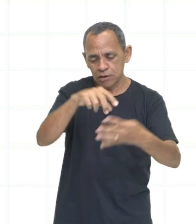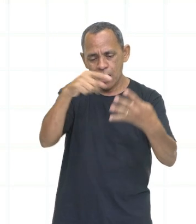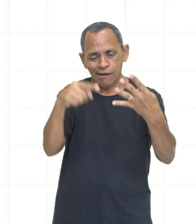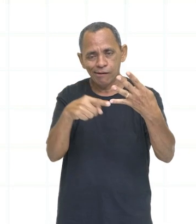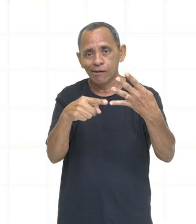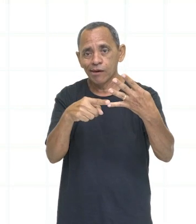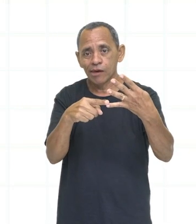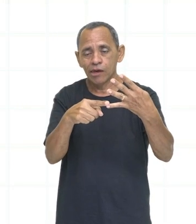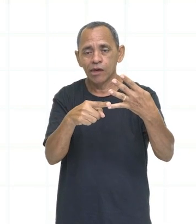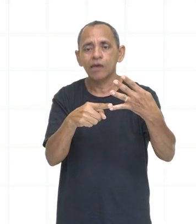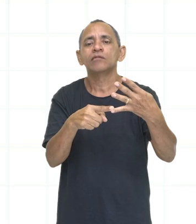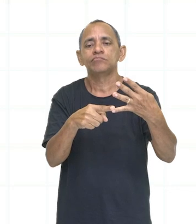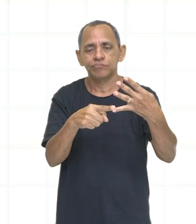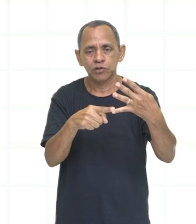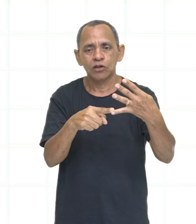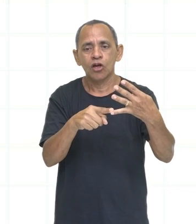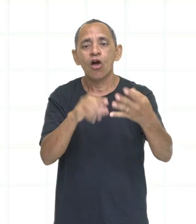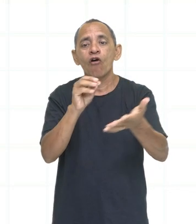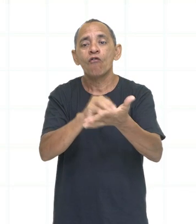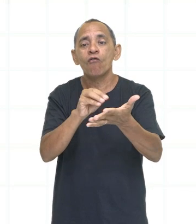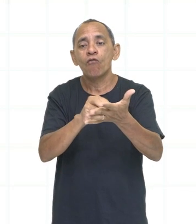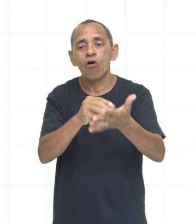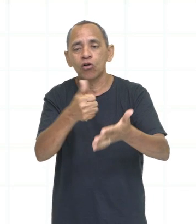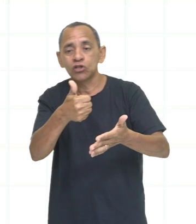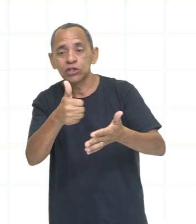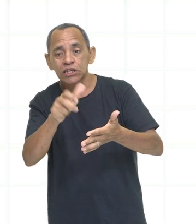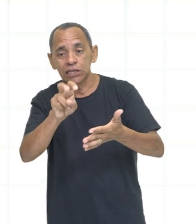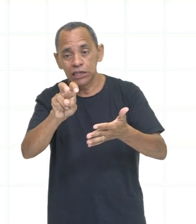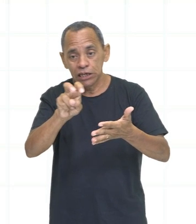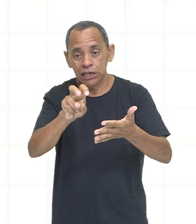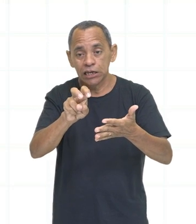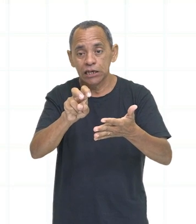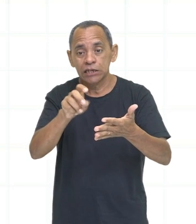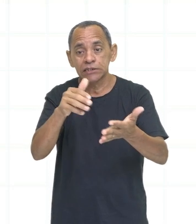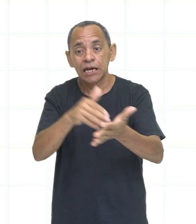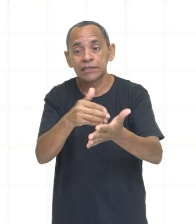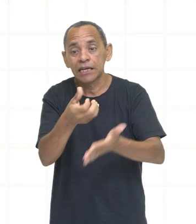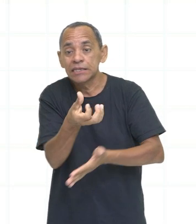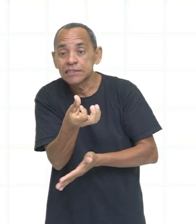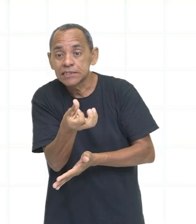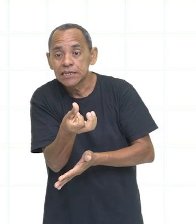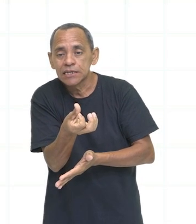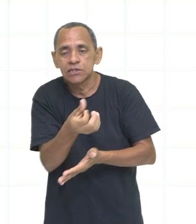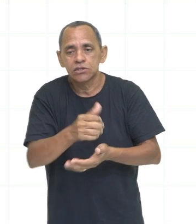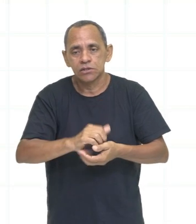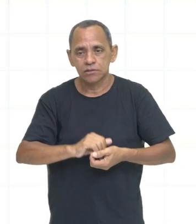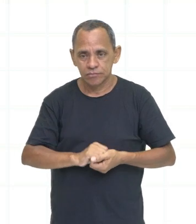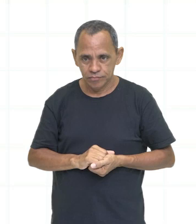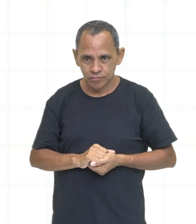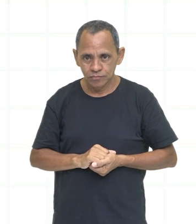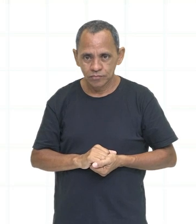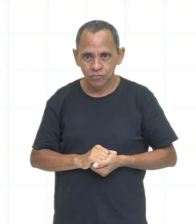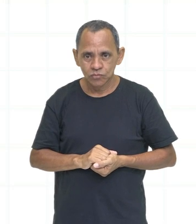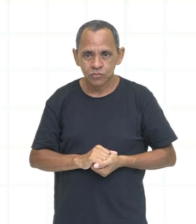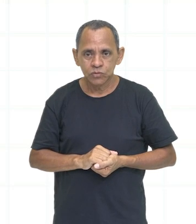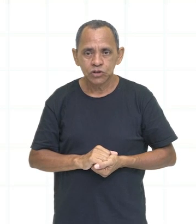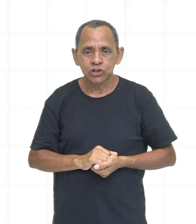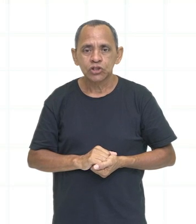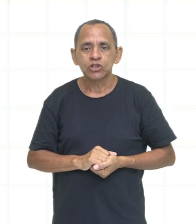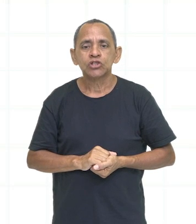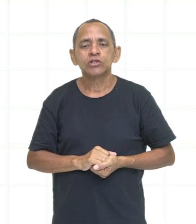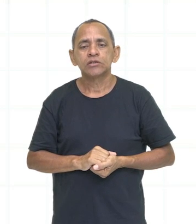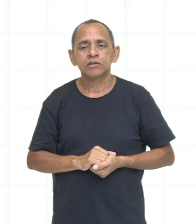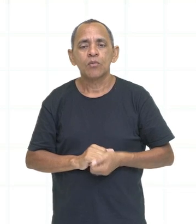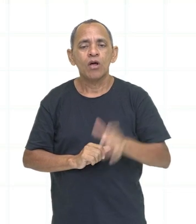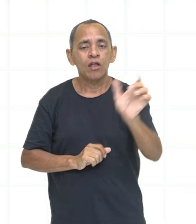15. Um quarto de hora para as seis horas. It's a quarter to six. Então a expressão to eu vou utilizar quando faltar 15